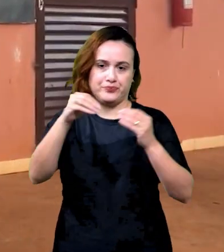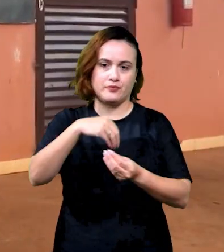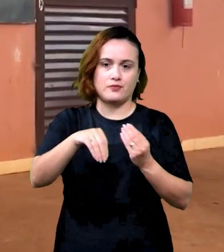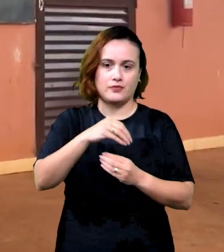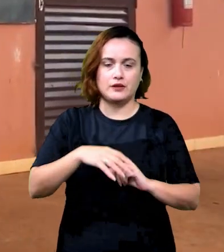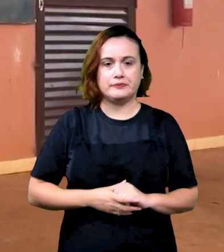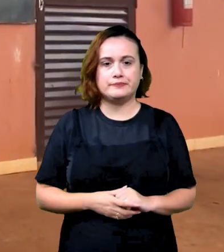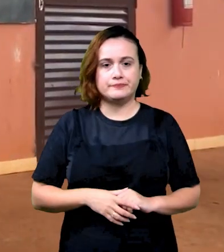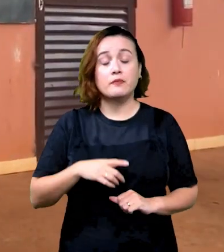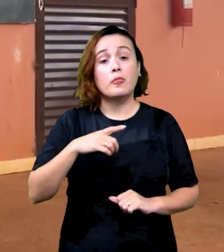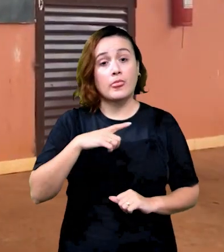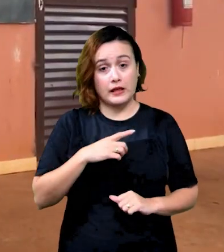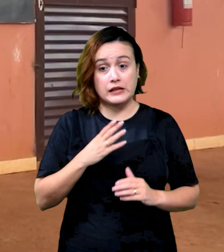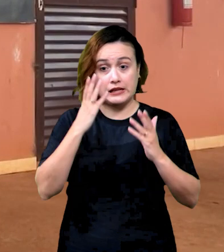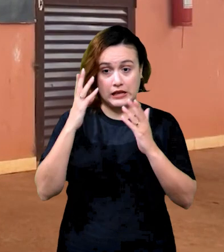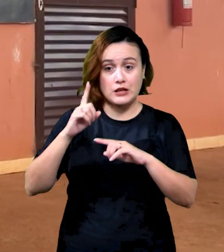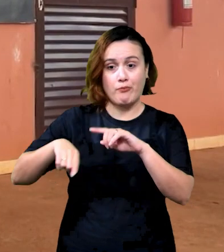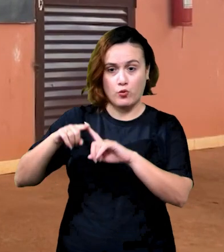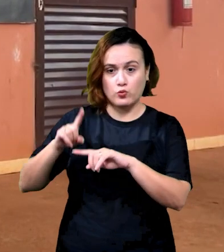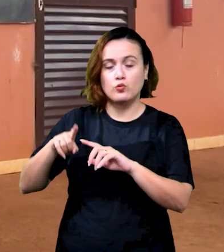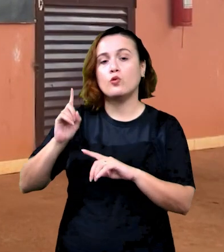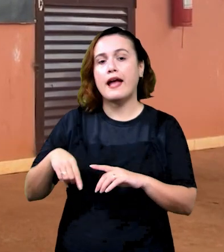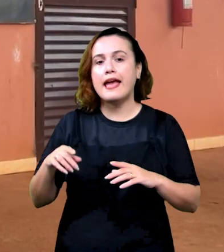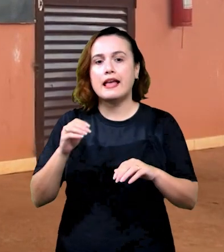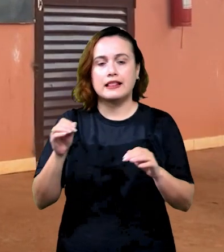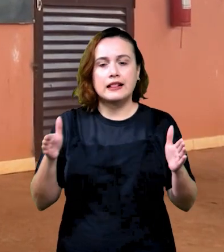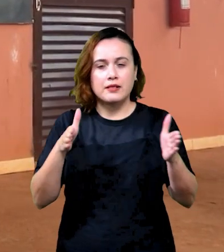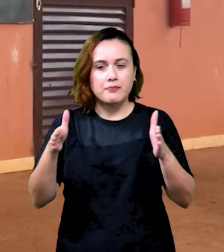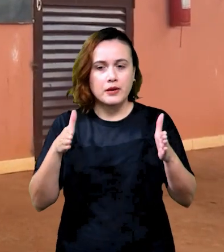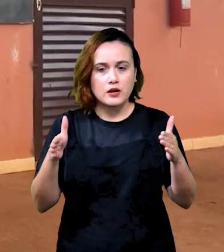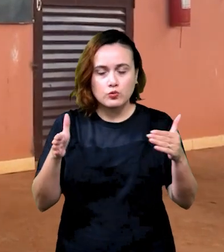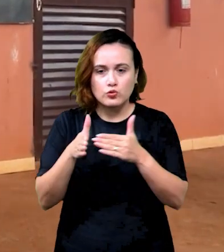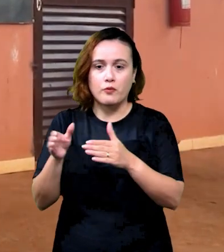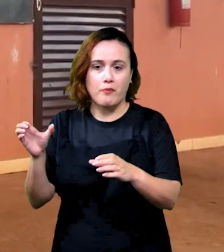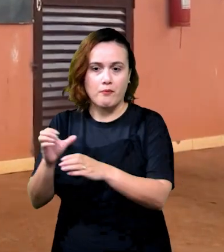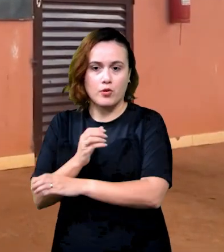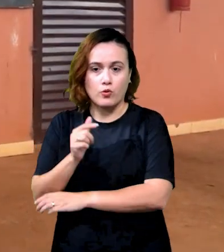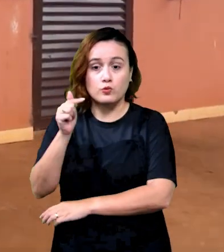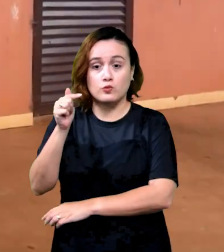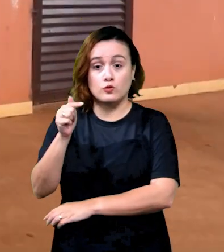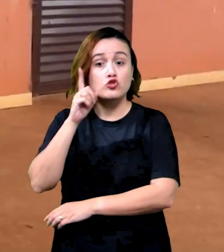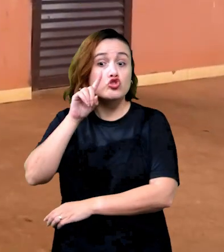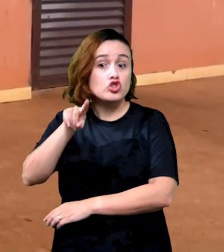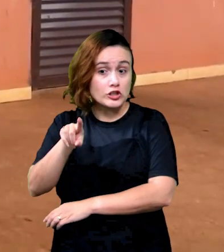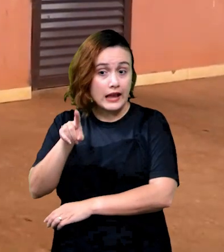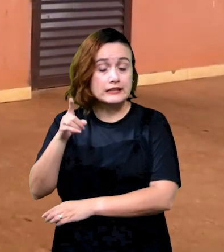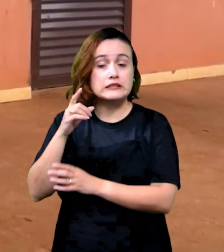O Bokashi, ele fica pronto em 7 dias. Beleza? Então, no segundo dia,